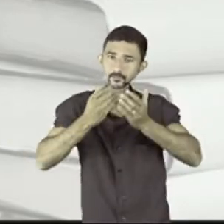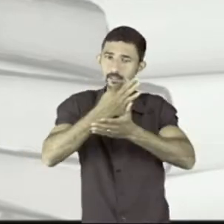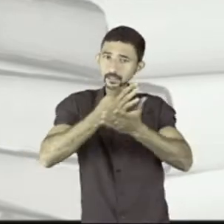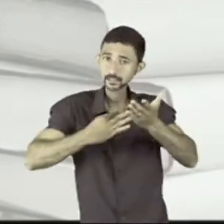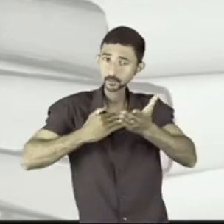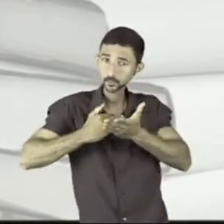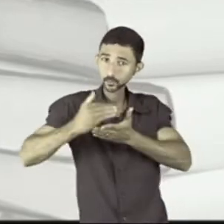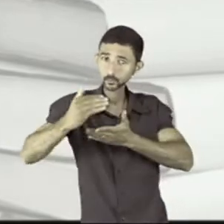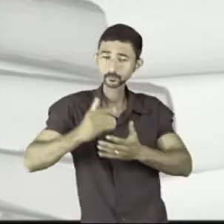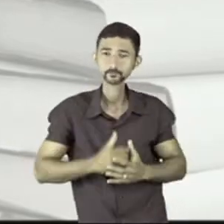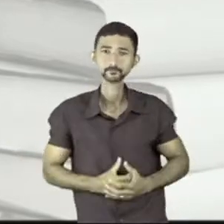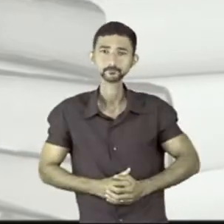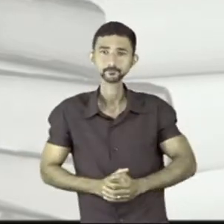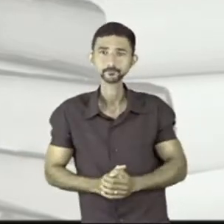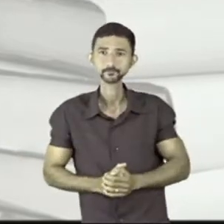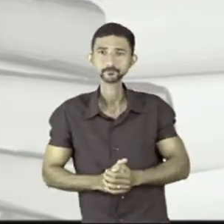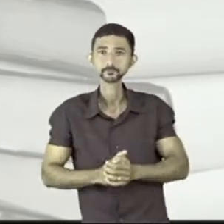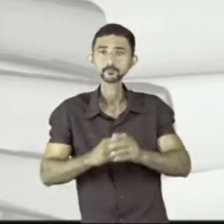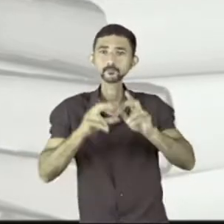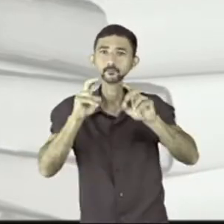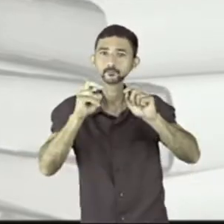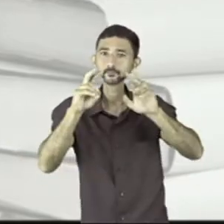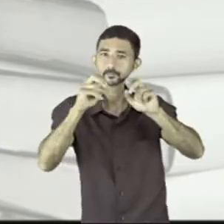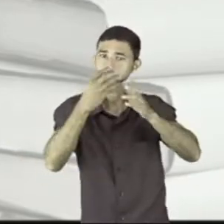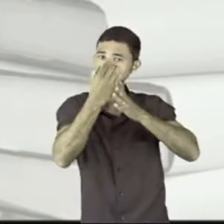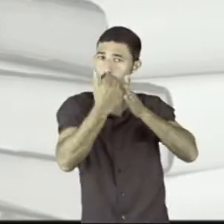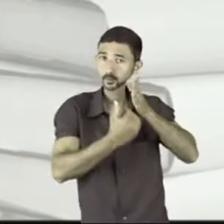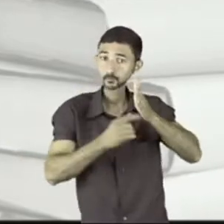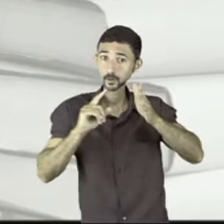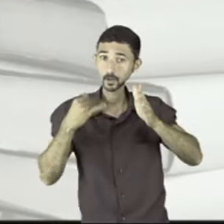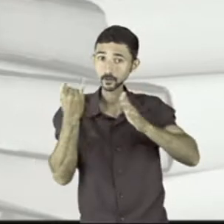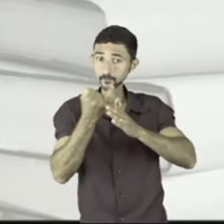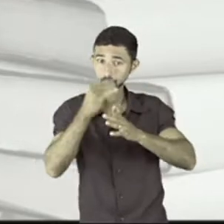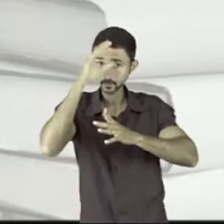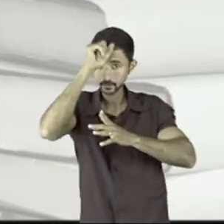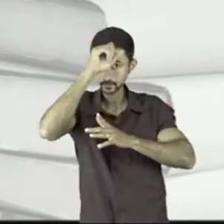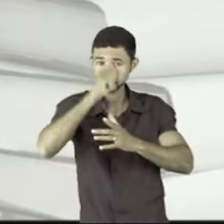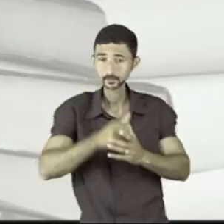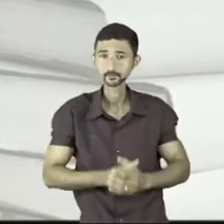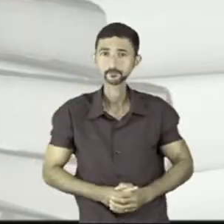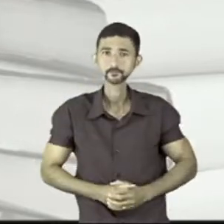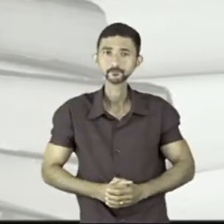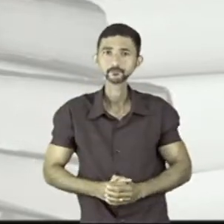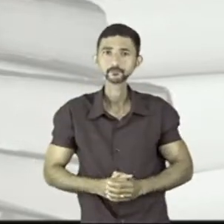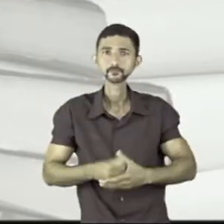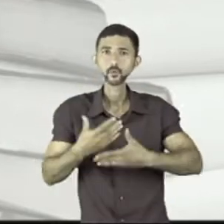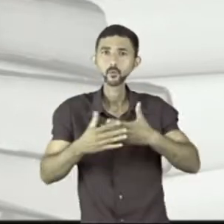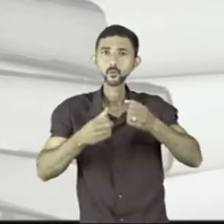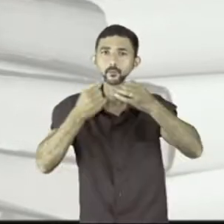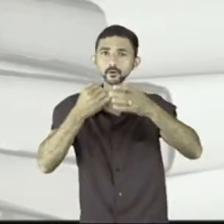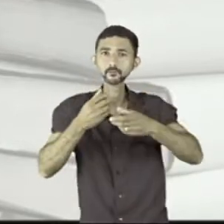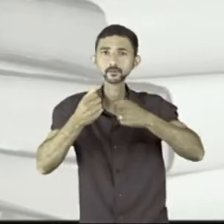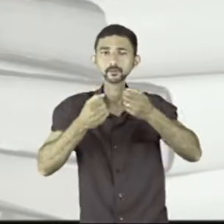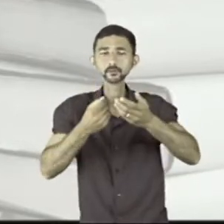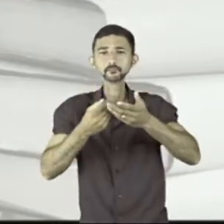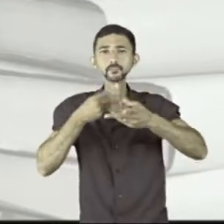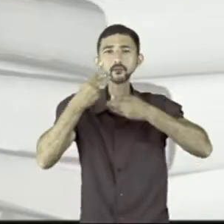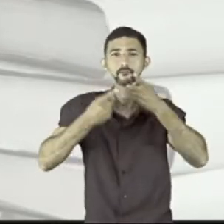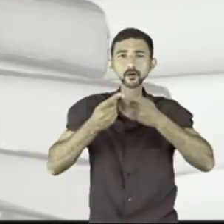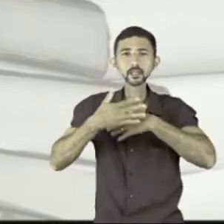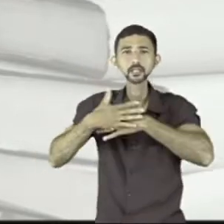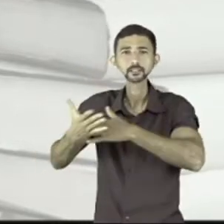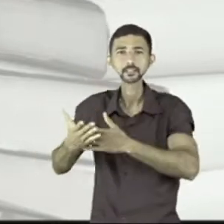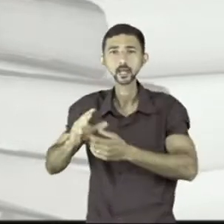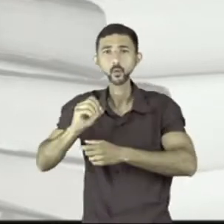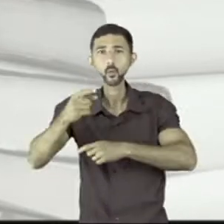textual. Esses termos todos eles são muito importantes de você aprender, porque quando nós falamos na sala ou